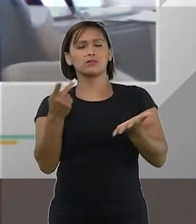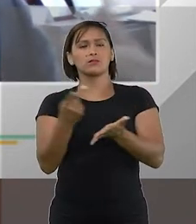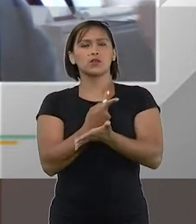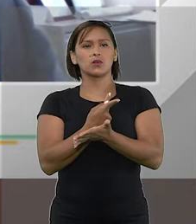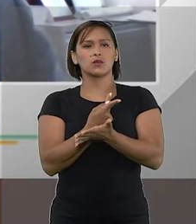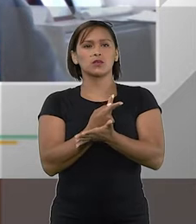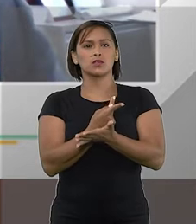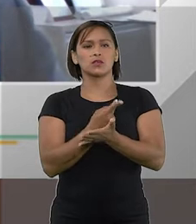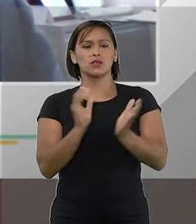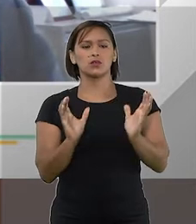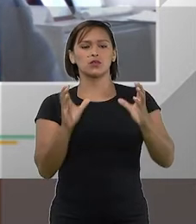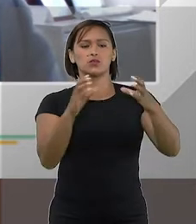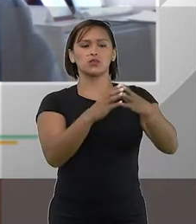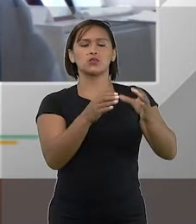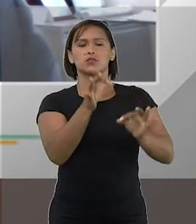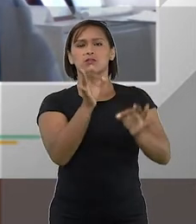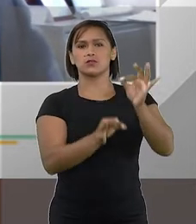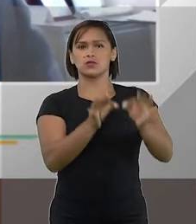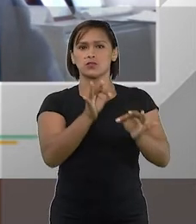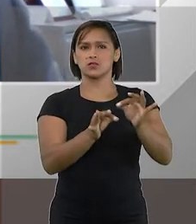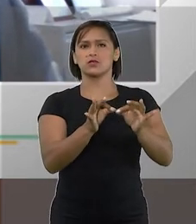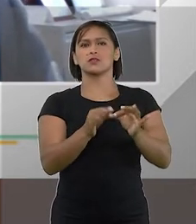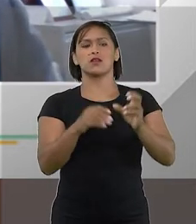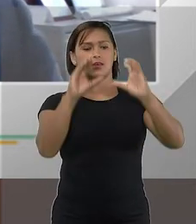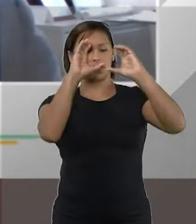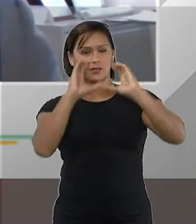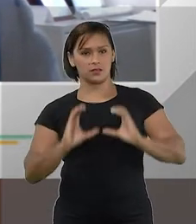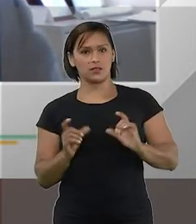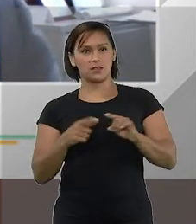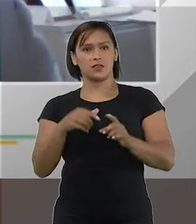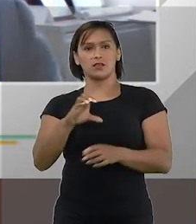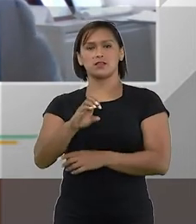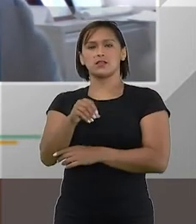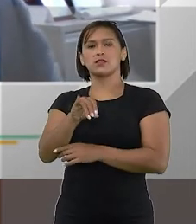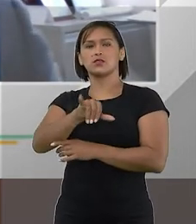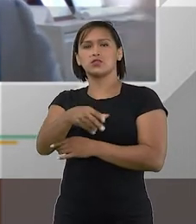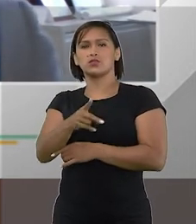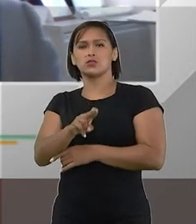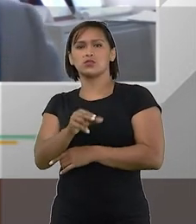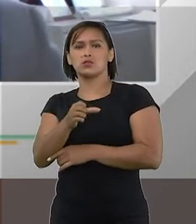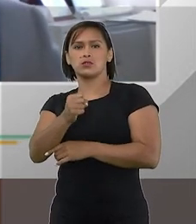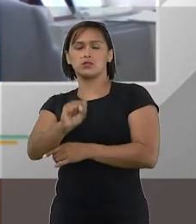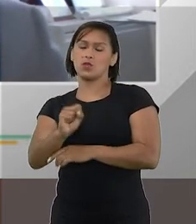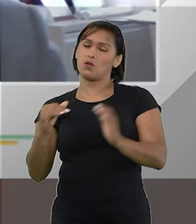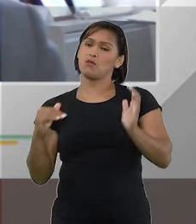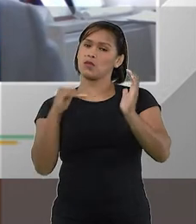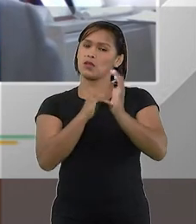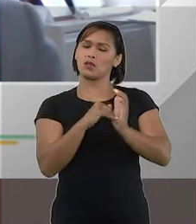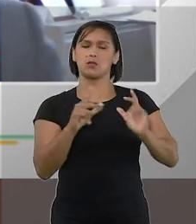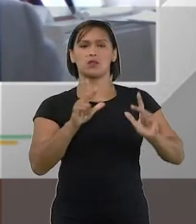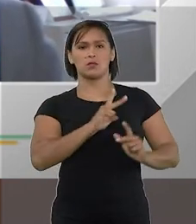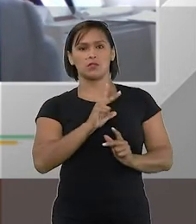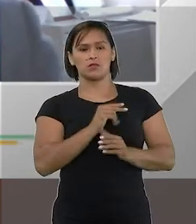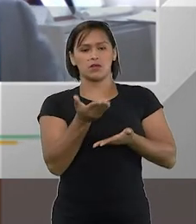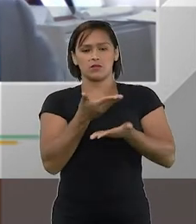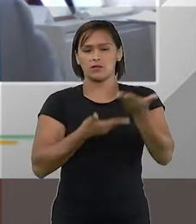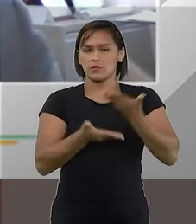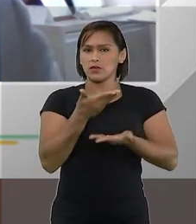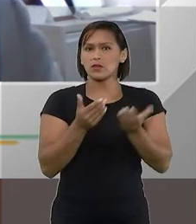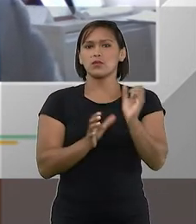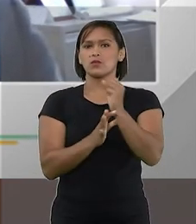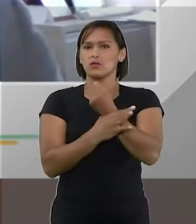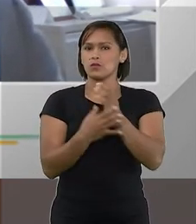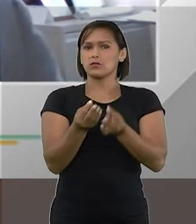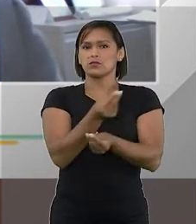ocorrer nos centros judiciários de cidadania, nos SEJUSC, ou em câmaras privadas de mediação e